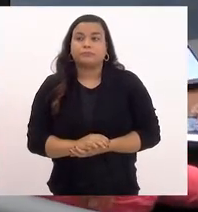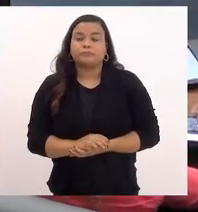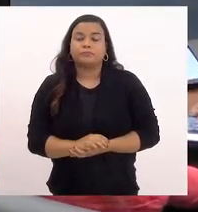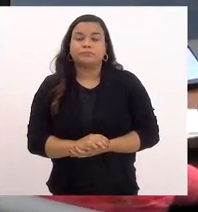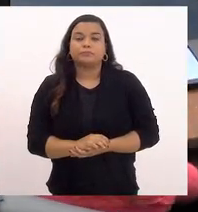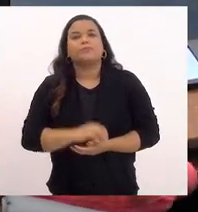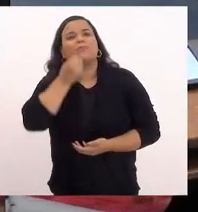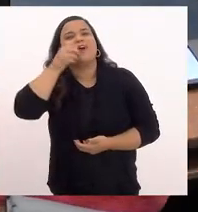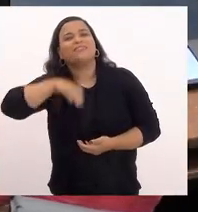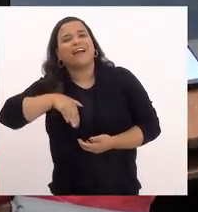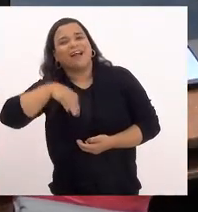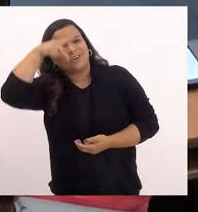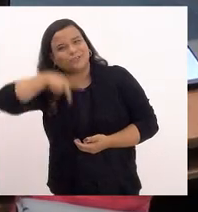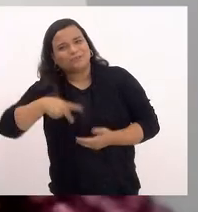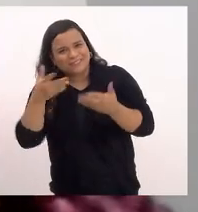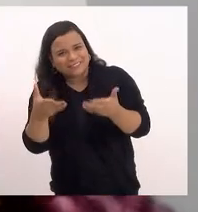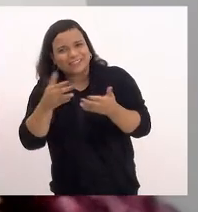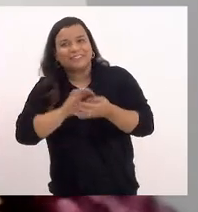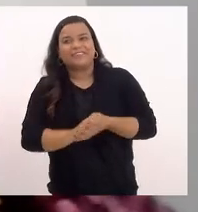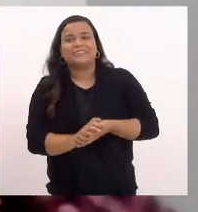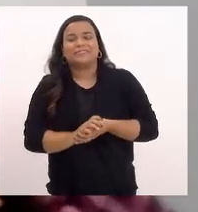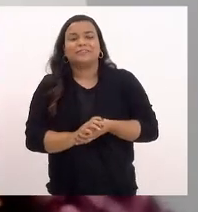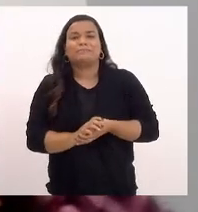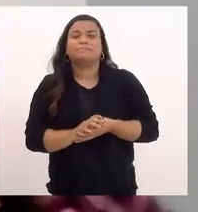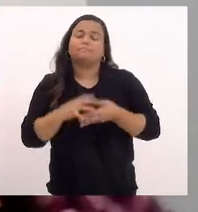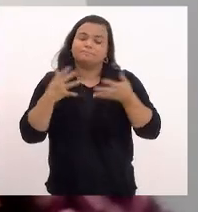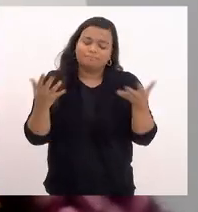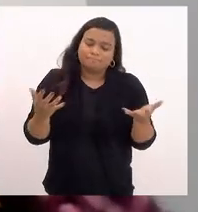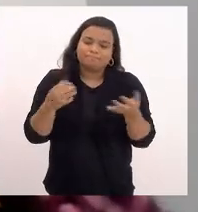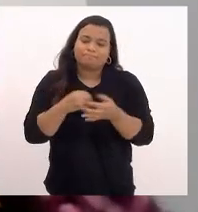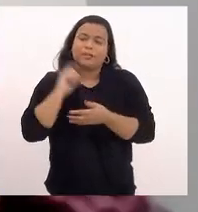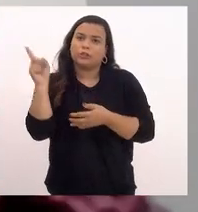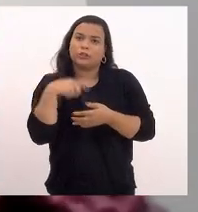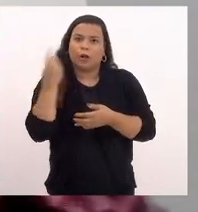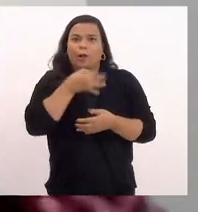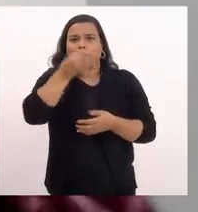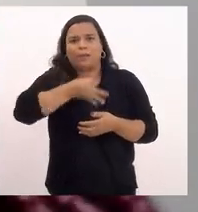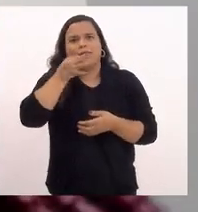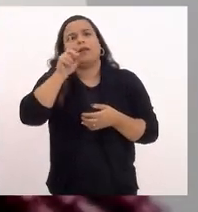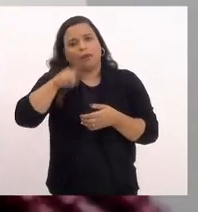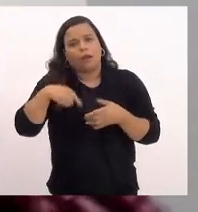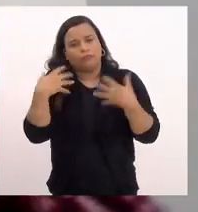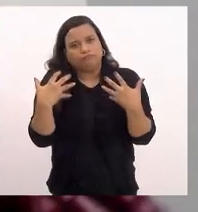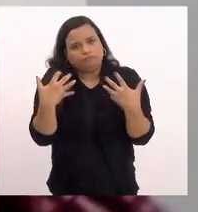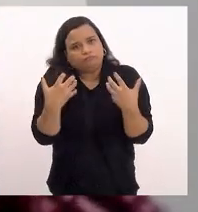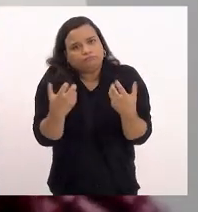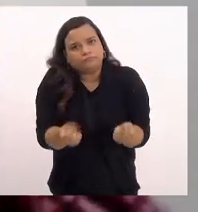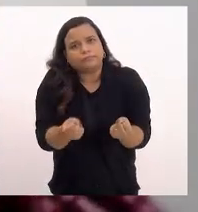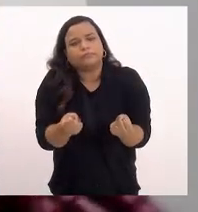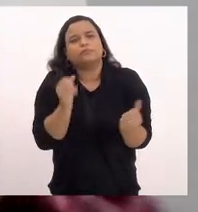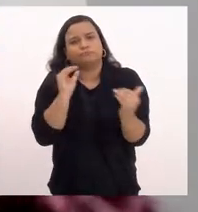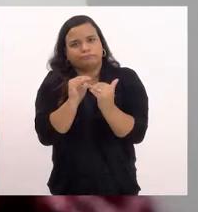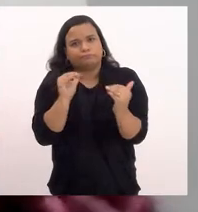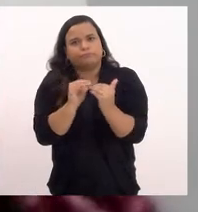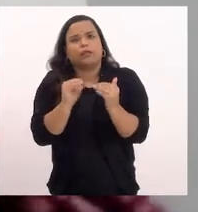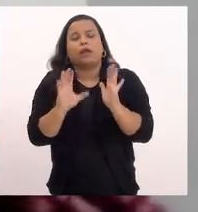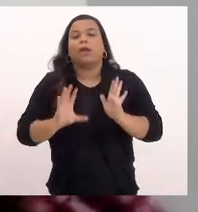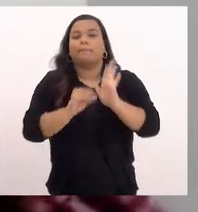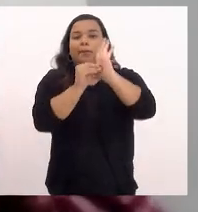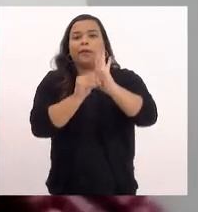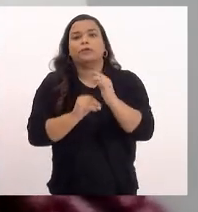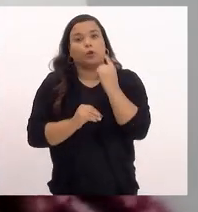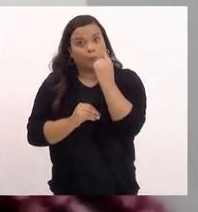Boa tarde, presidente. O nosso parecer é favorável às emendas número 1,